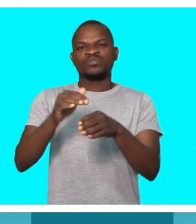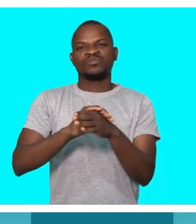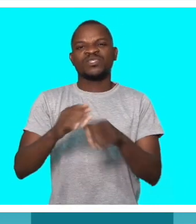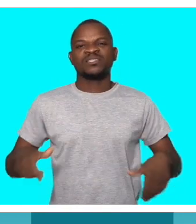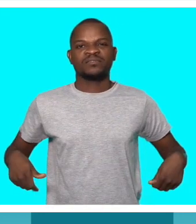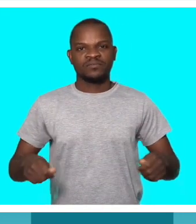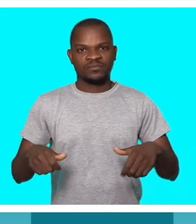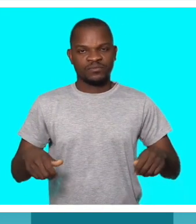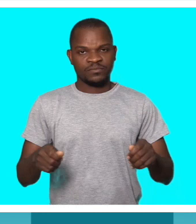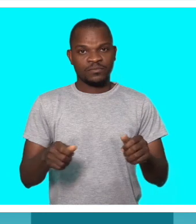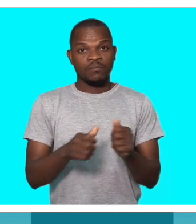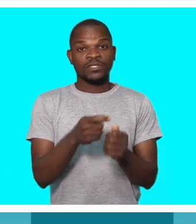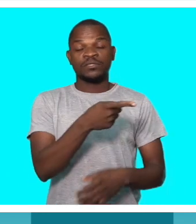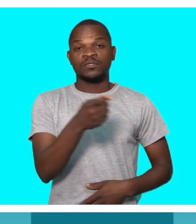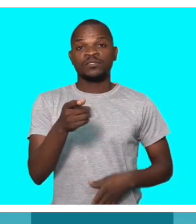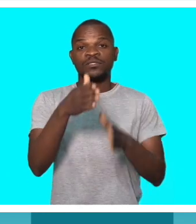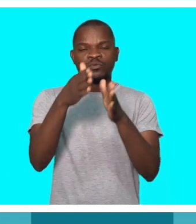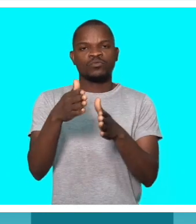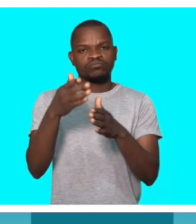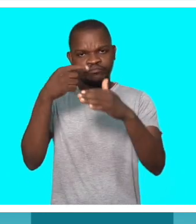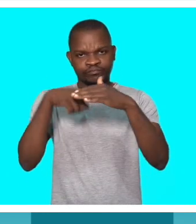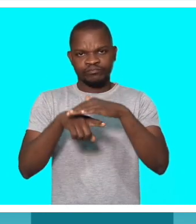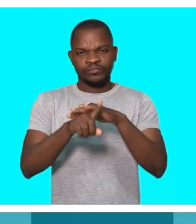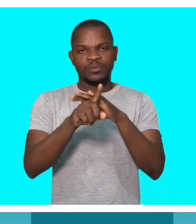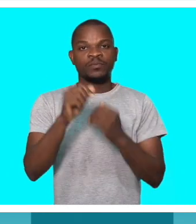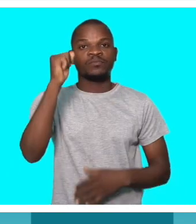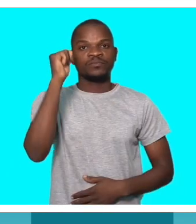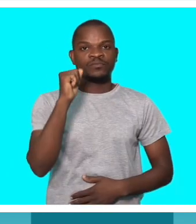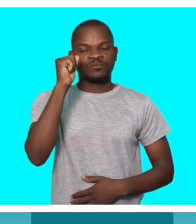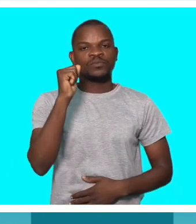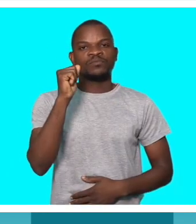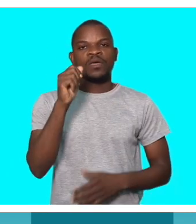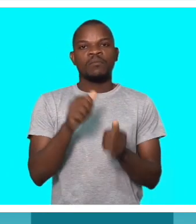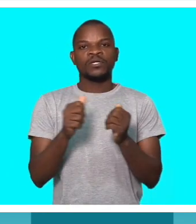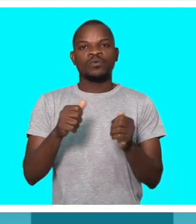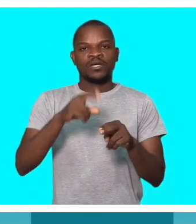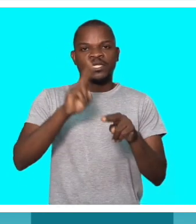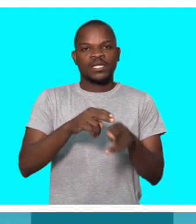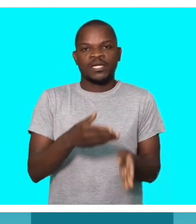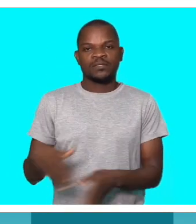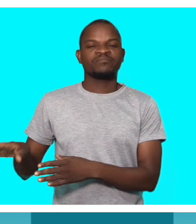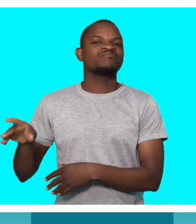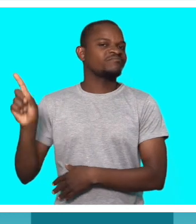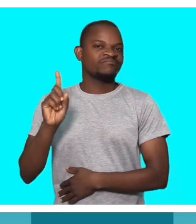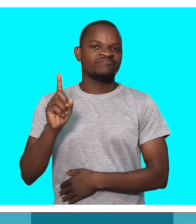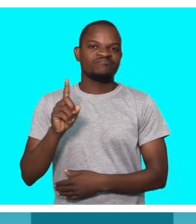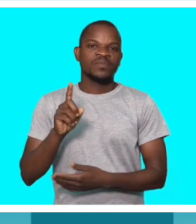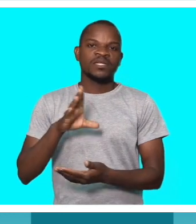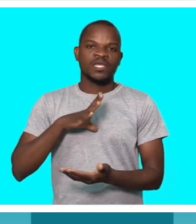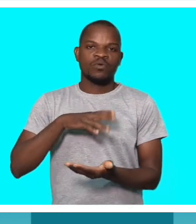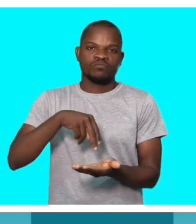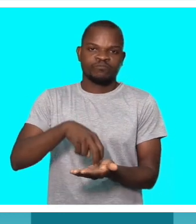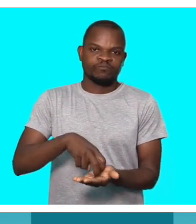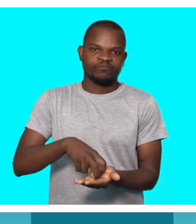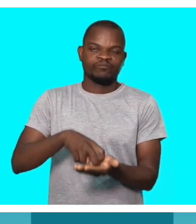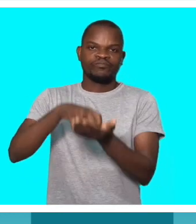de rodas, cadeirantes. O cadeirante entra no autocarro com a sua cadeira, mas ele é que utiliza um elevador